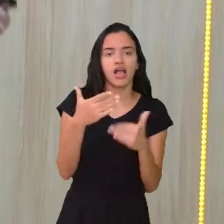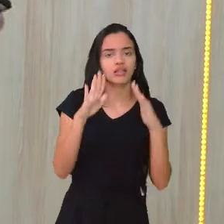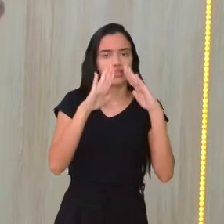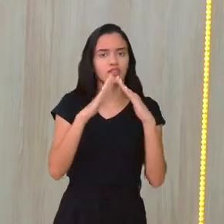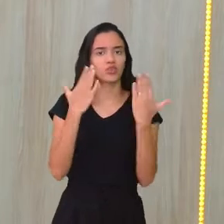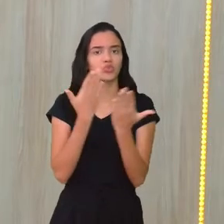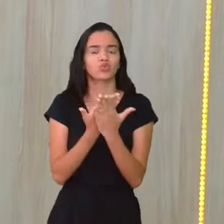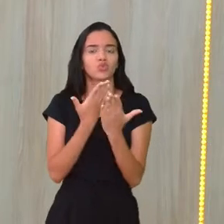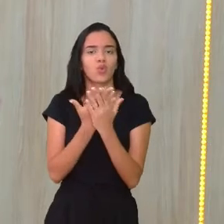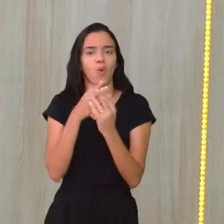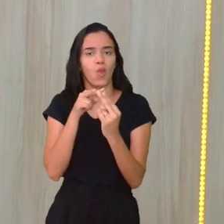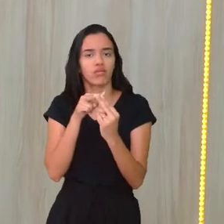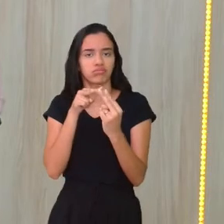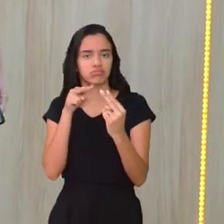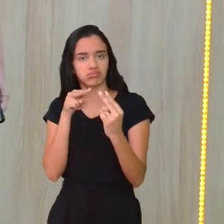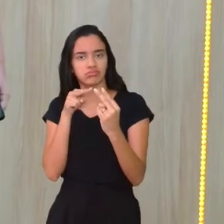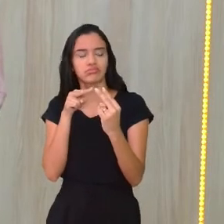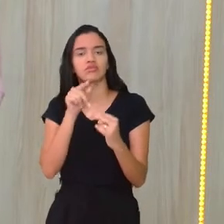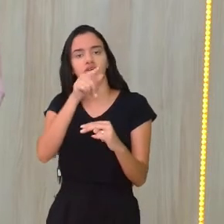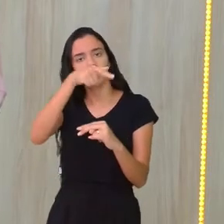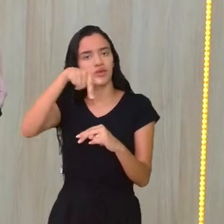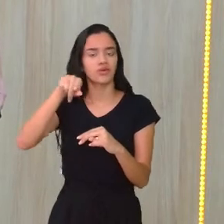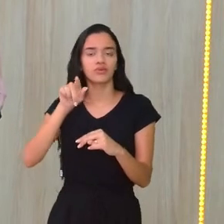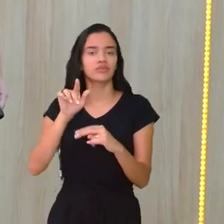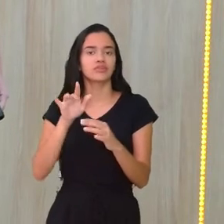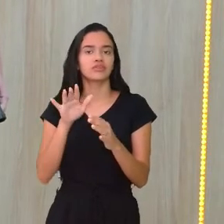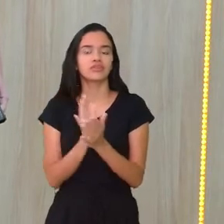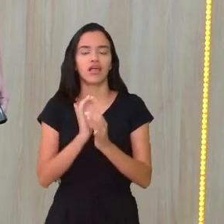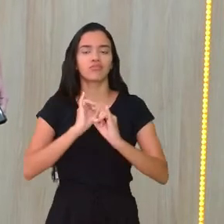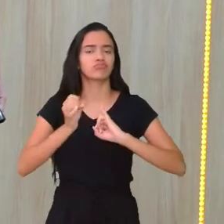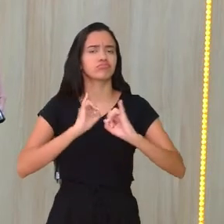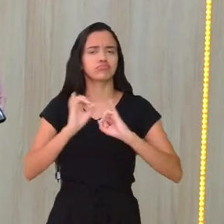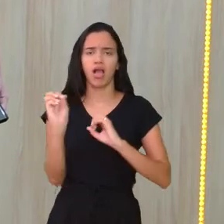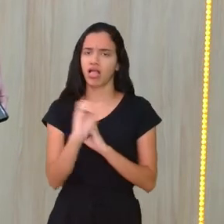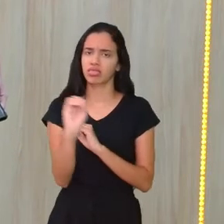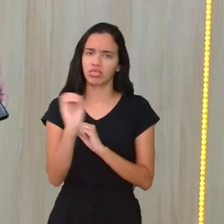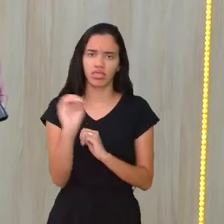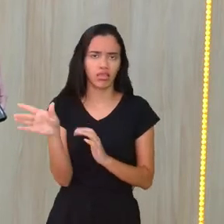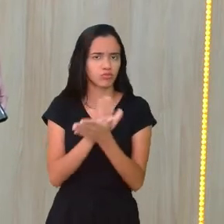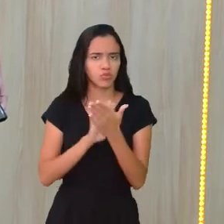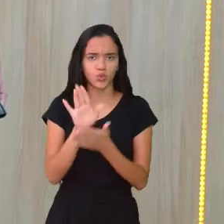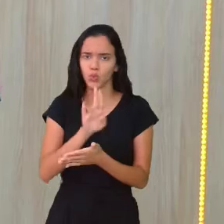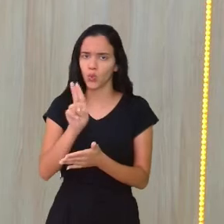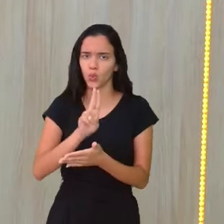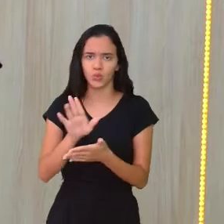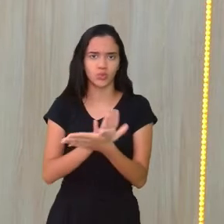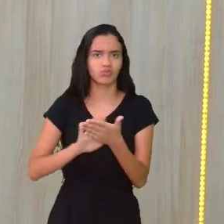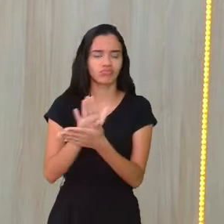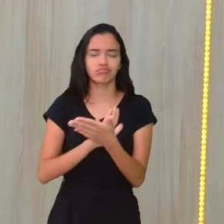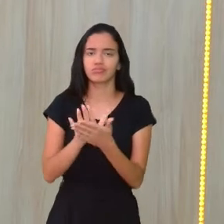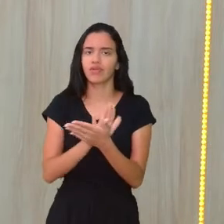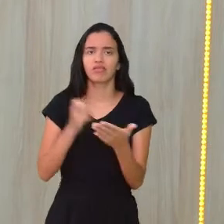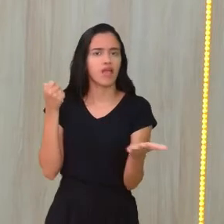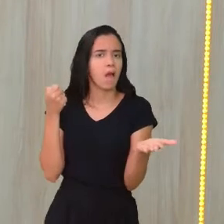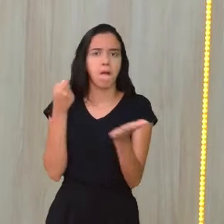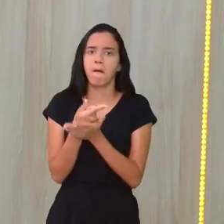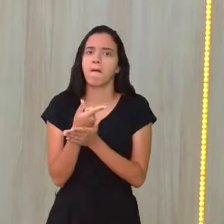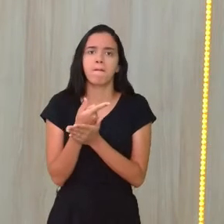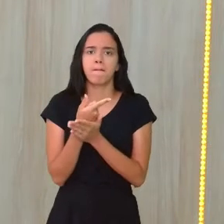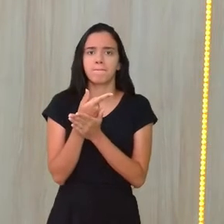escola digital, você não tá mais gastando os seus dados de internet, você não tá pagando pela